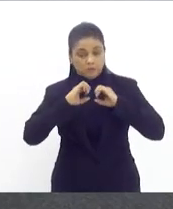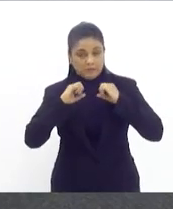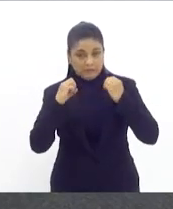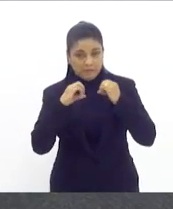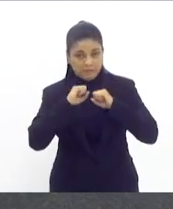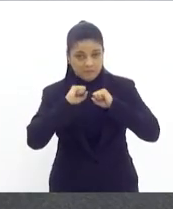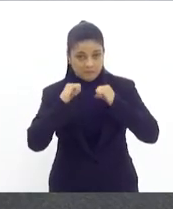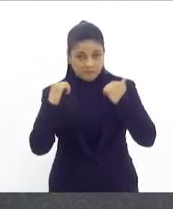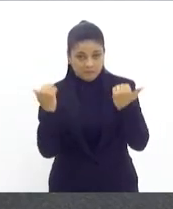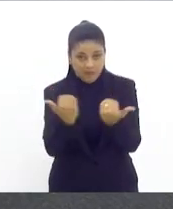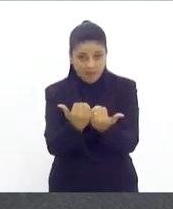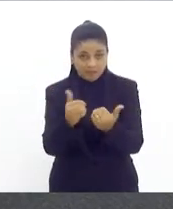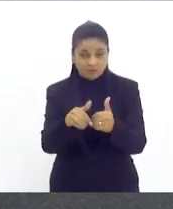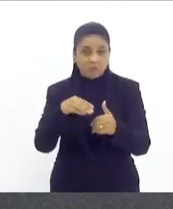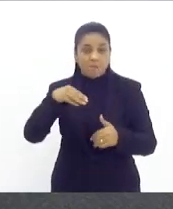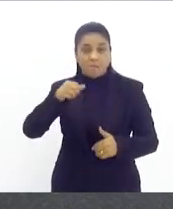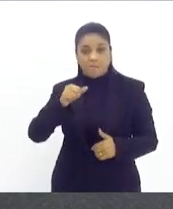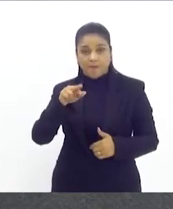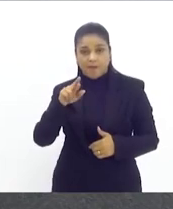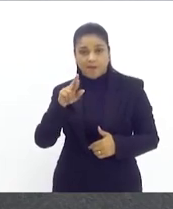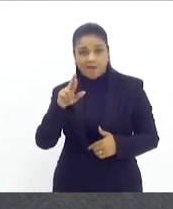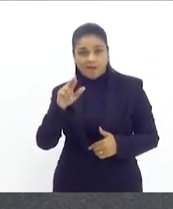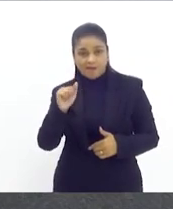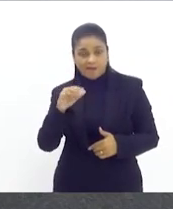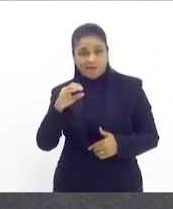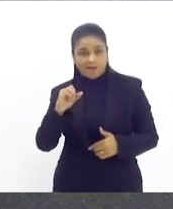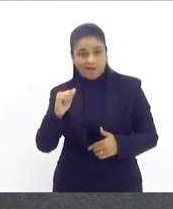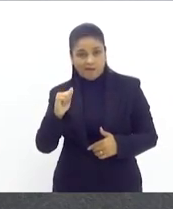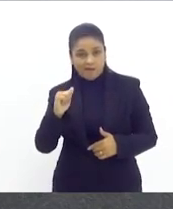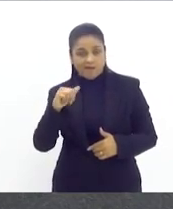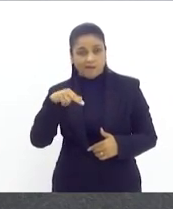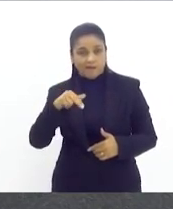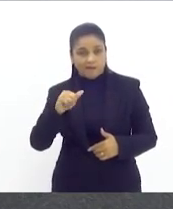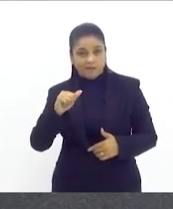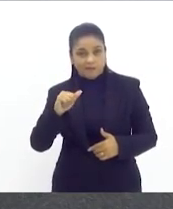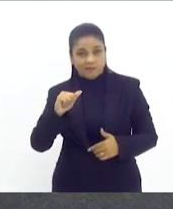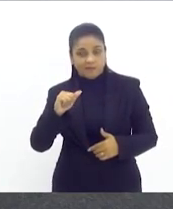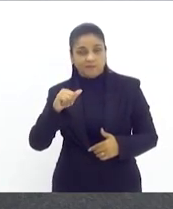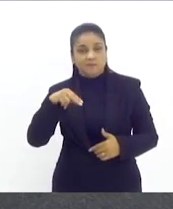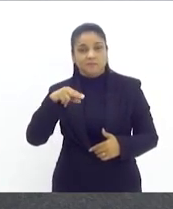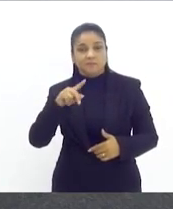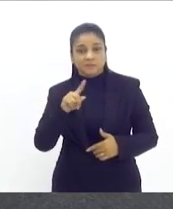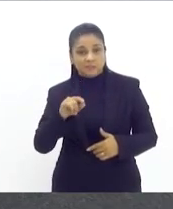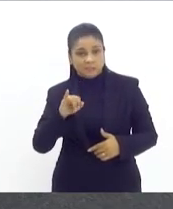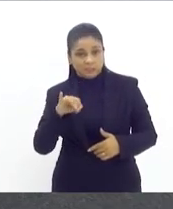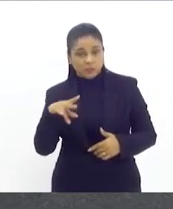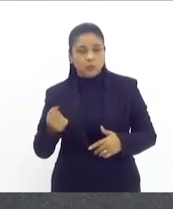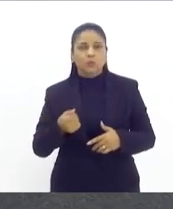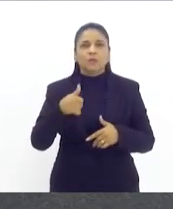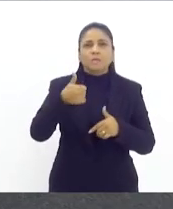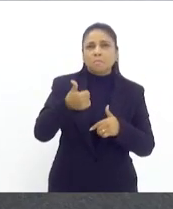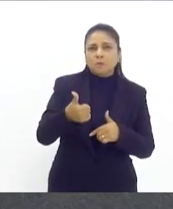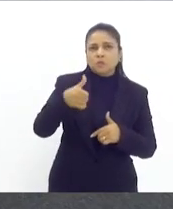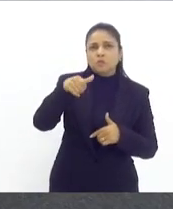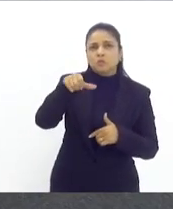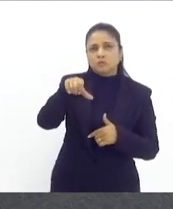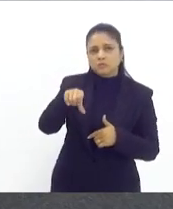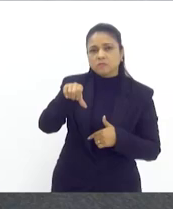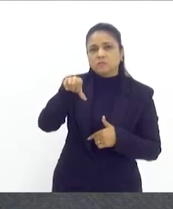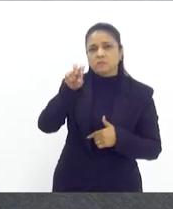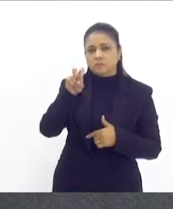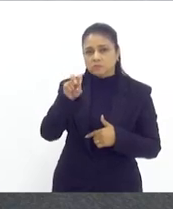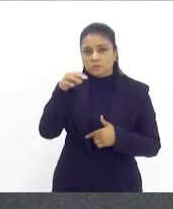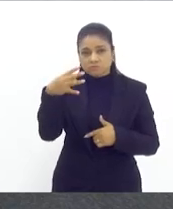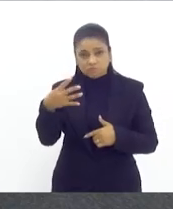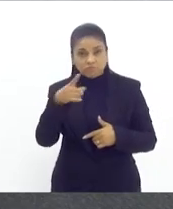Maracanãzinho foi construído, levou esse nome em 1954, e ele tem o nome, acho que ninguém